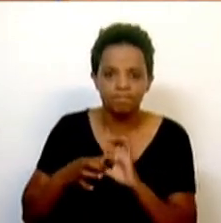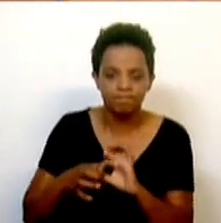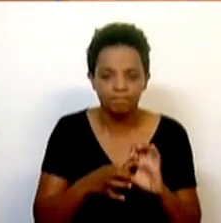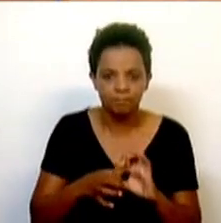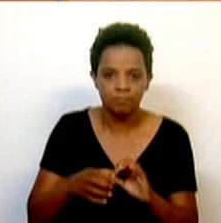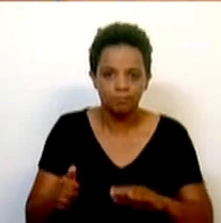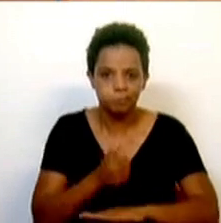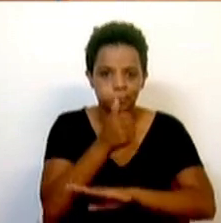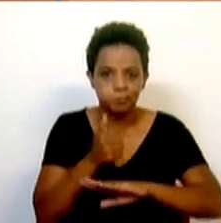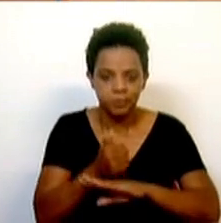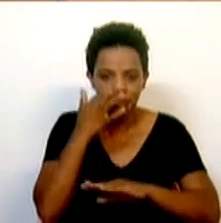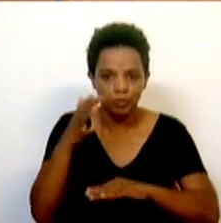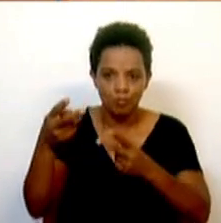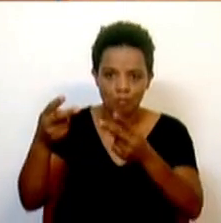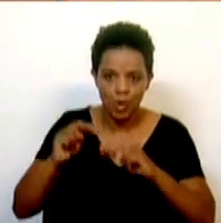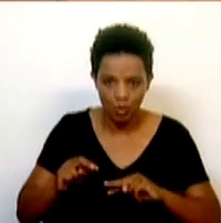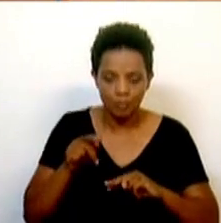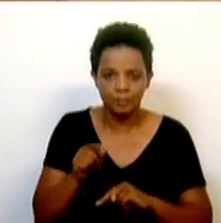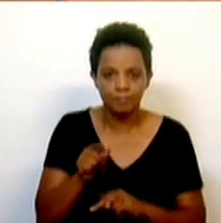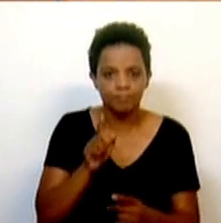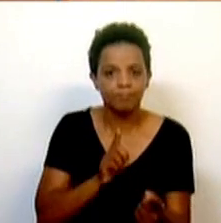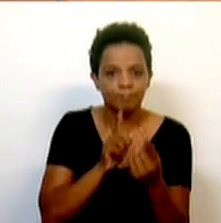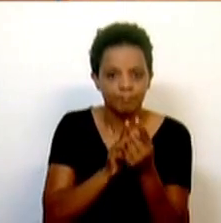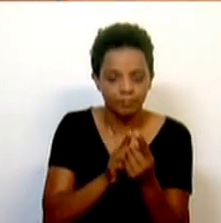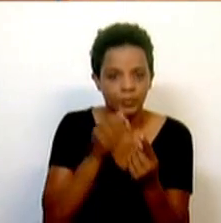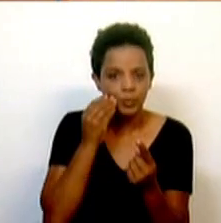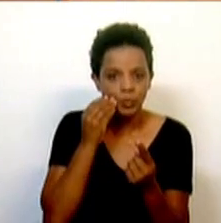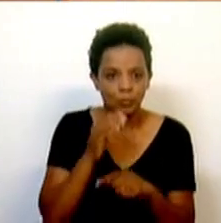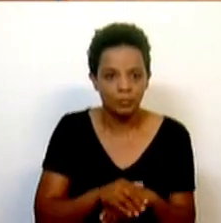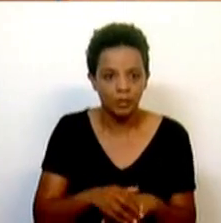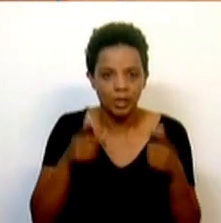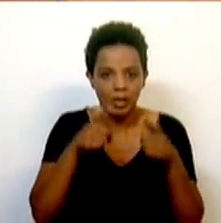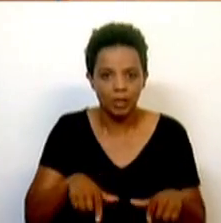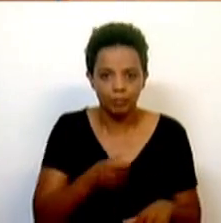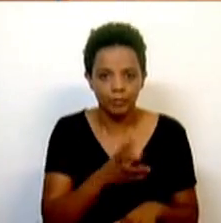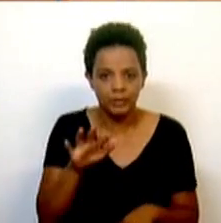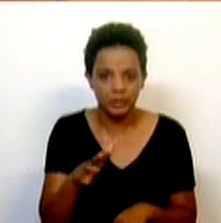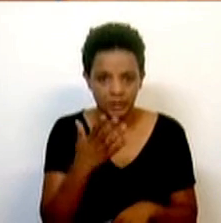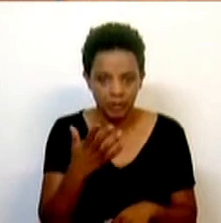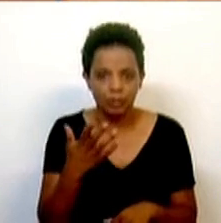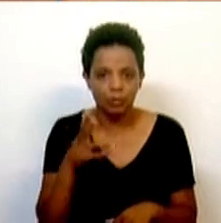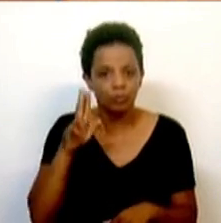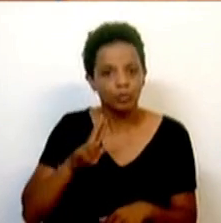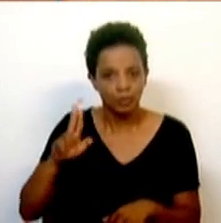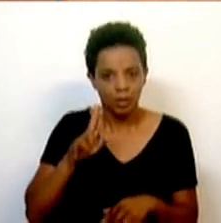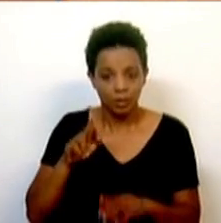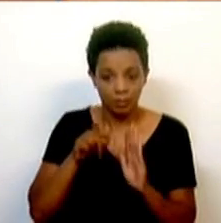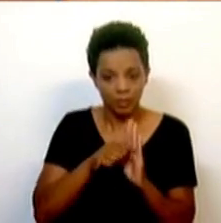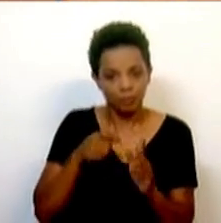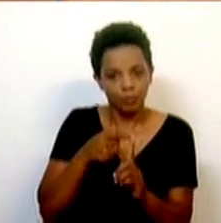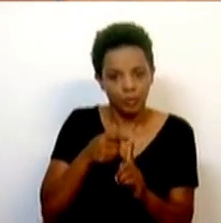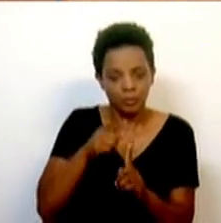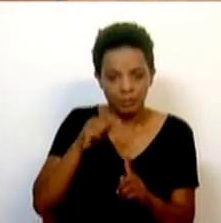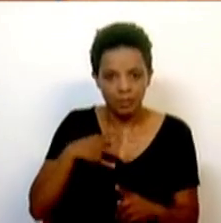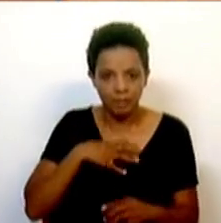alto comissariado para as migrações, será atendido em 5 línguas da jornada e é uma boa medida que também